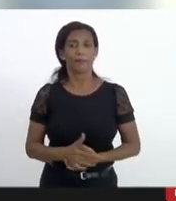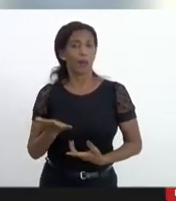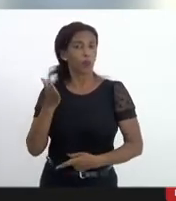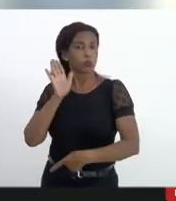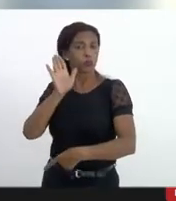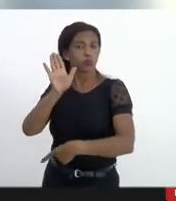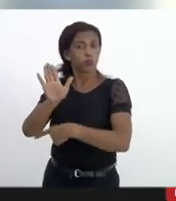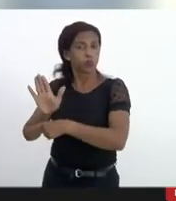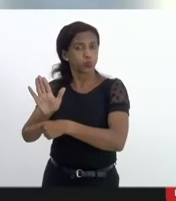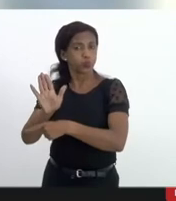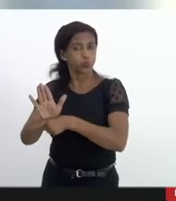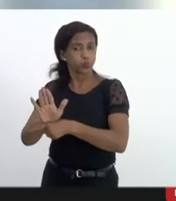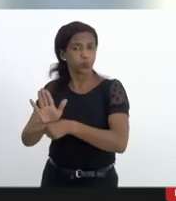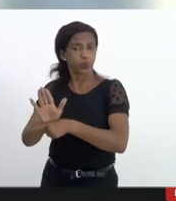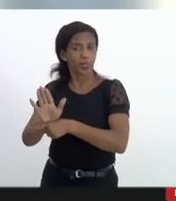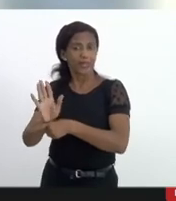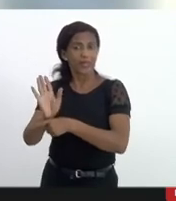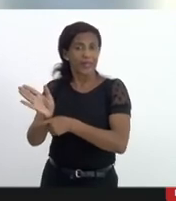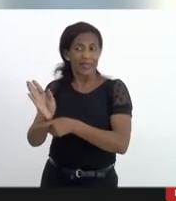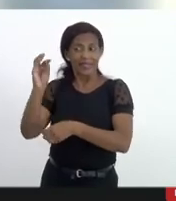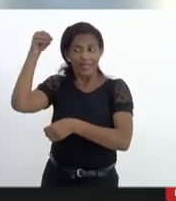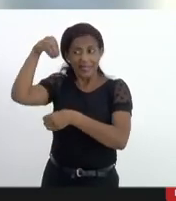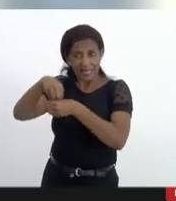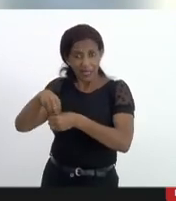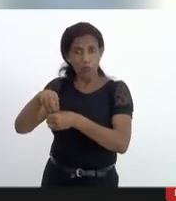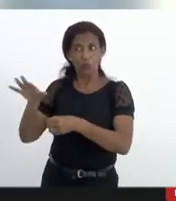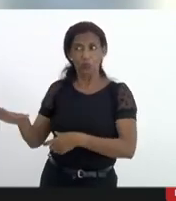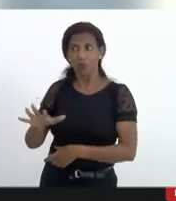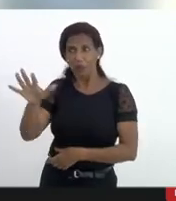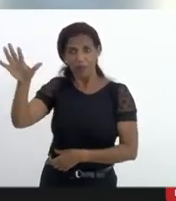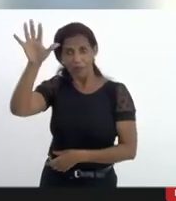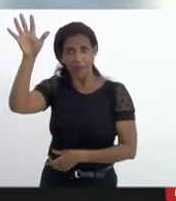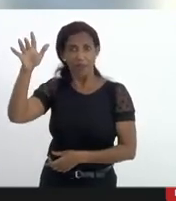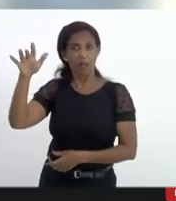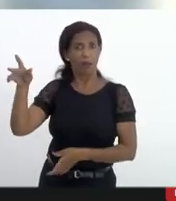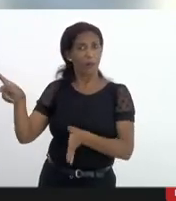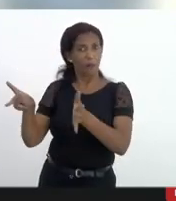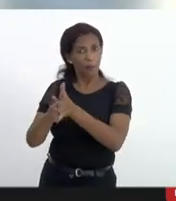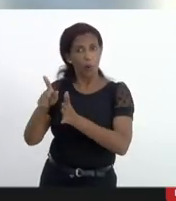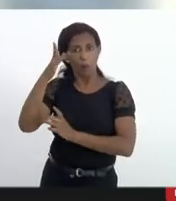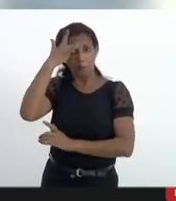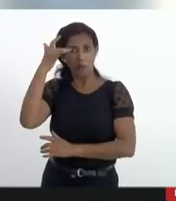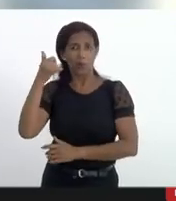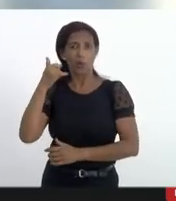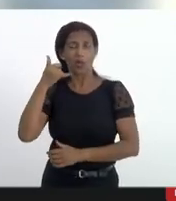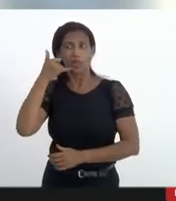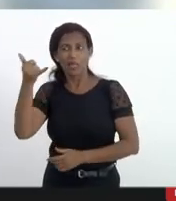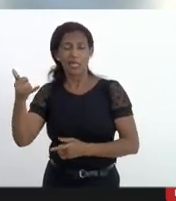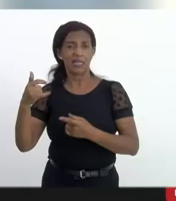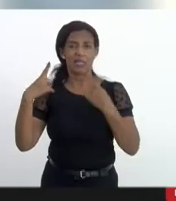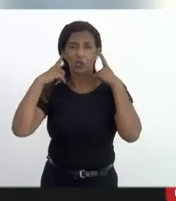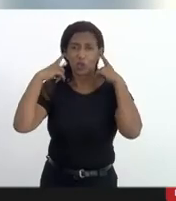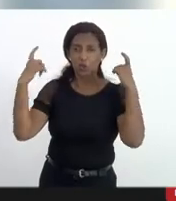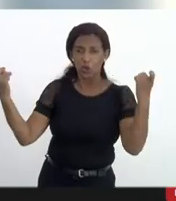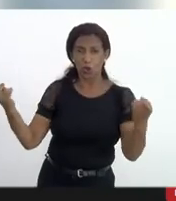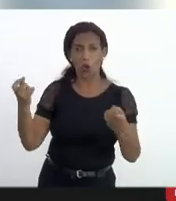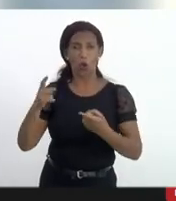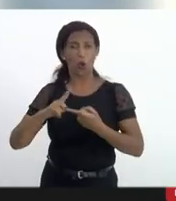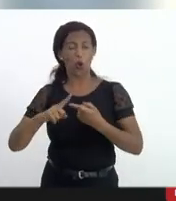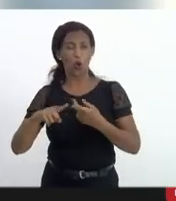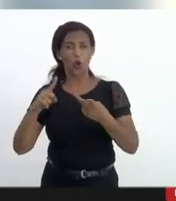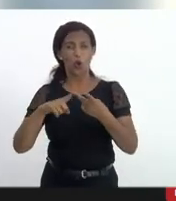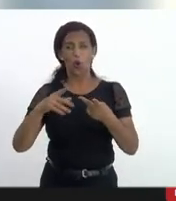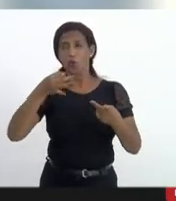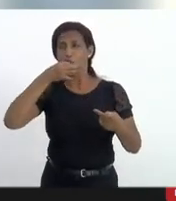atendimento de ocorrências no interior das comunidades com os próprios moradores ligando é morador que liga reclamando de baile funk é morador que liga reclamando de